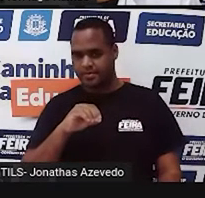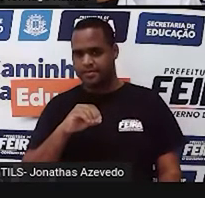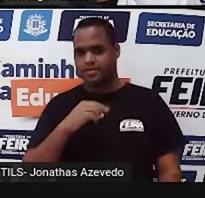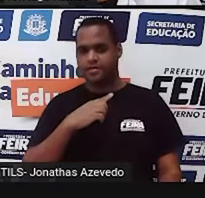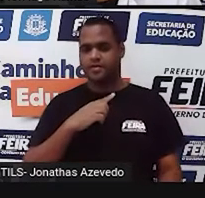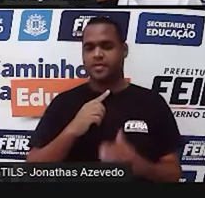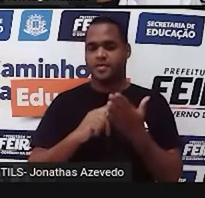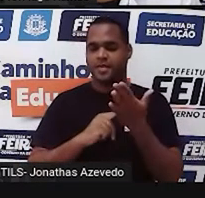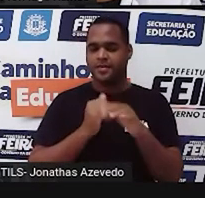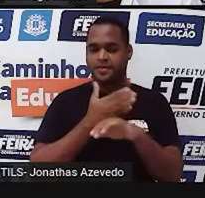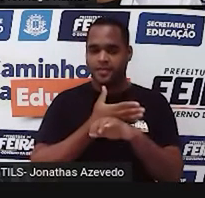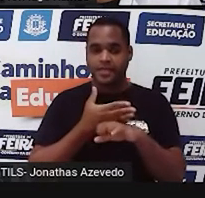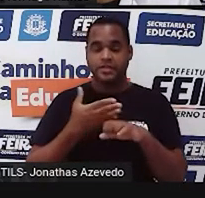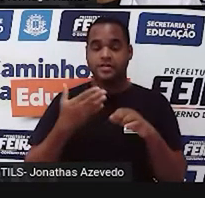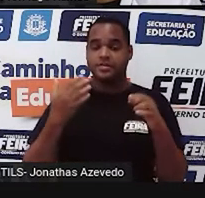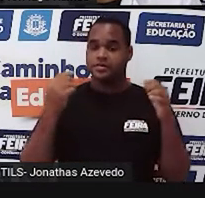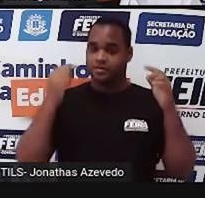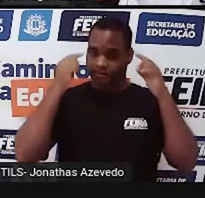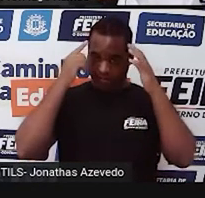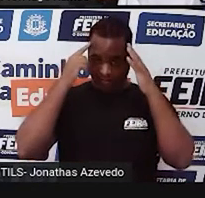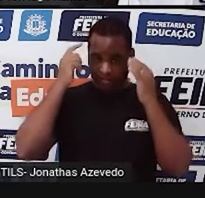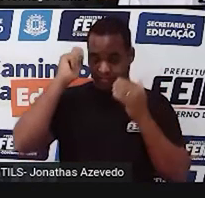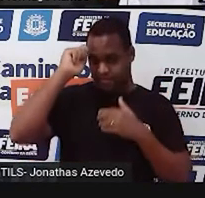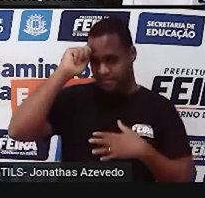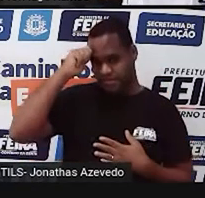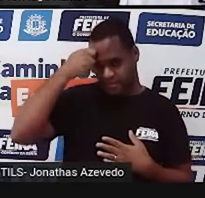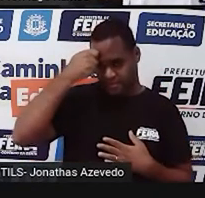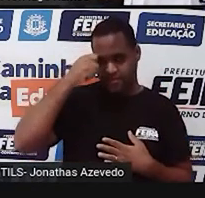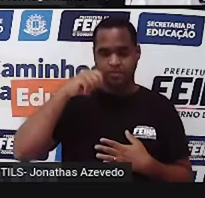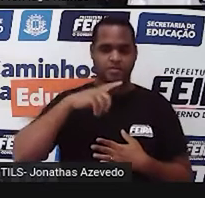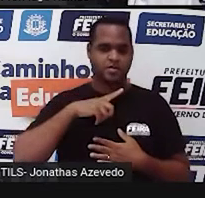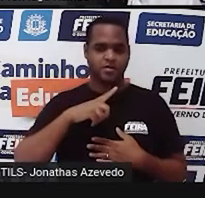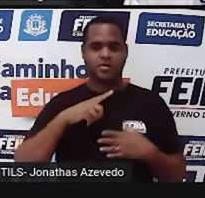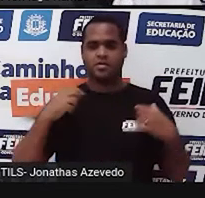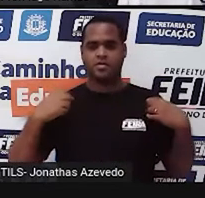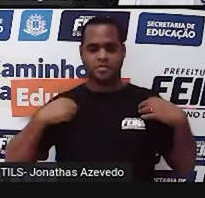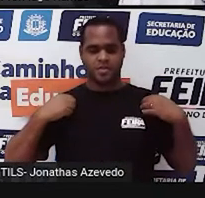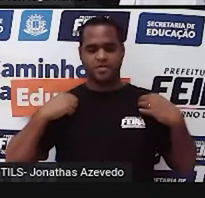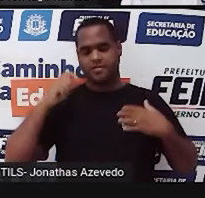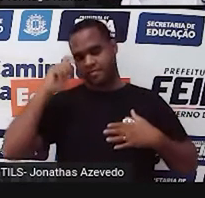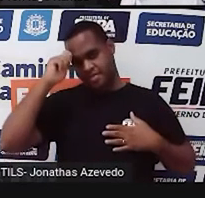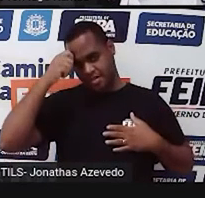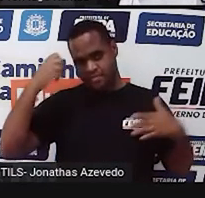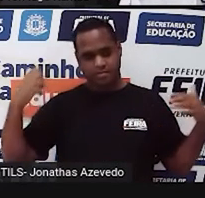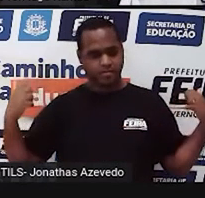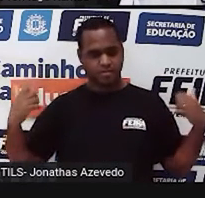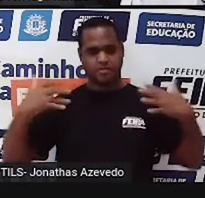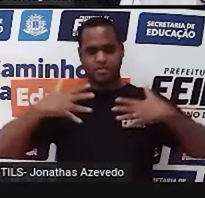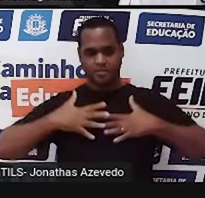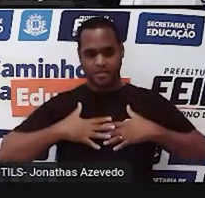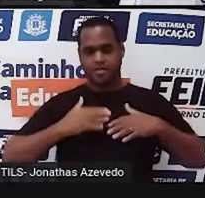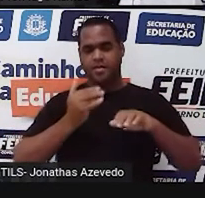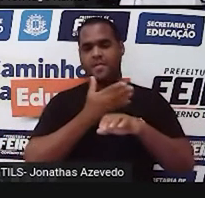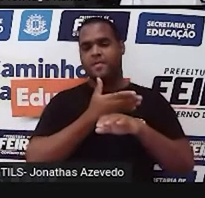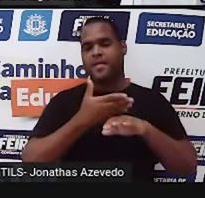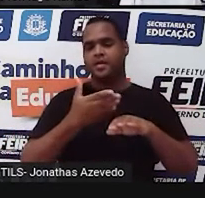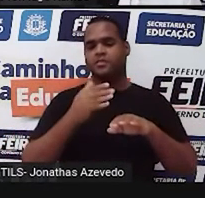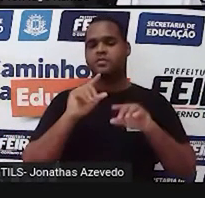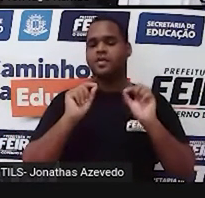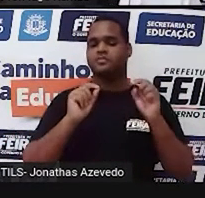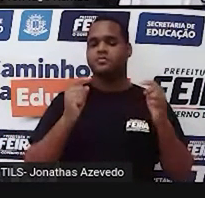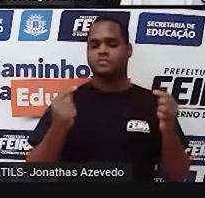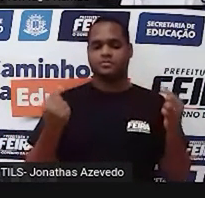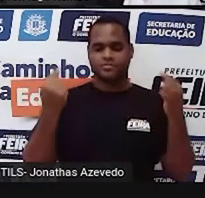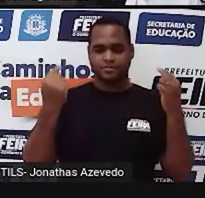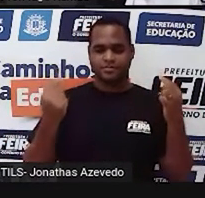eu tenho pele branca, o meu cabelo ele é preto, no momento eu visto uma camisa preta, por cima um jaleco branco e aqui atrás de